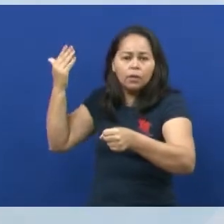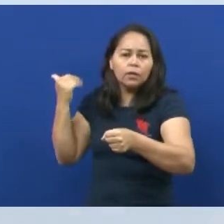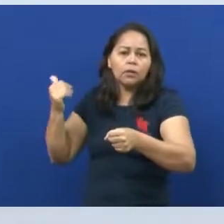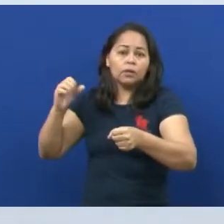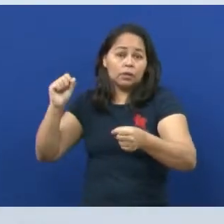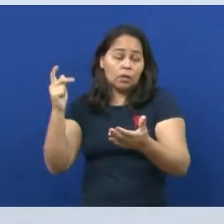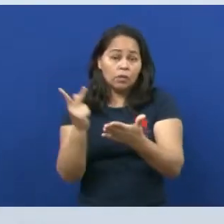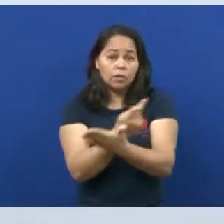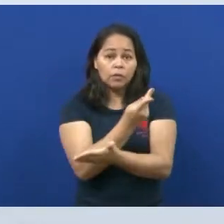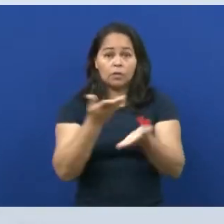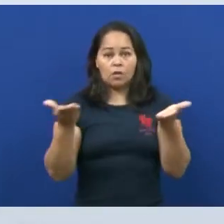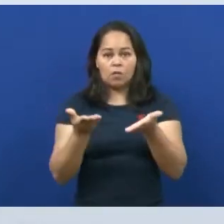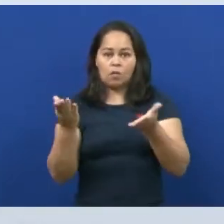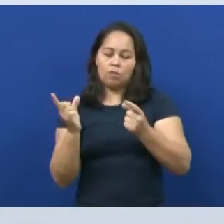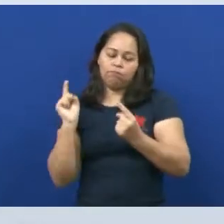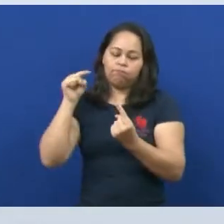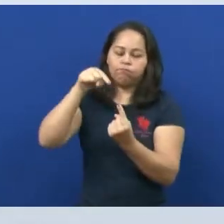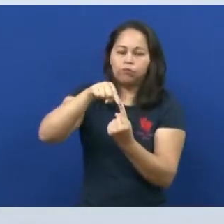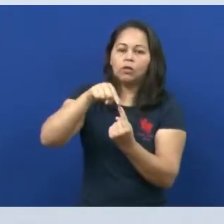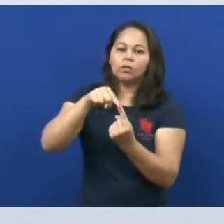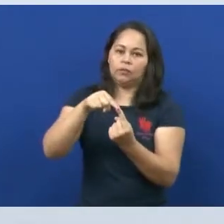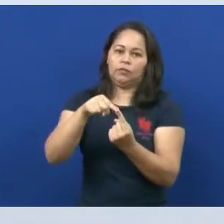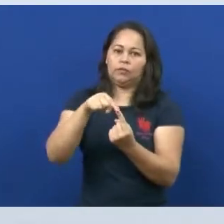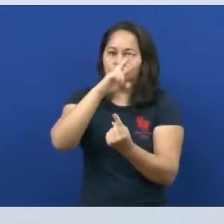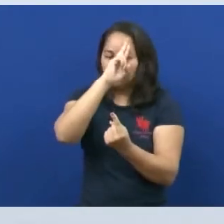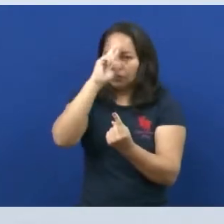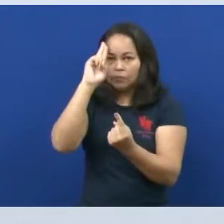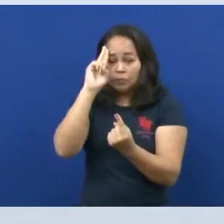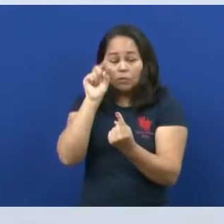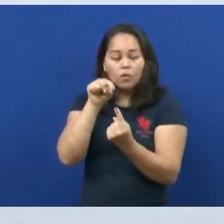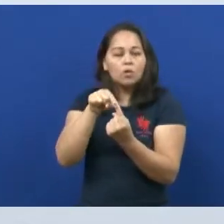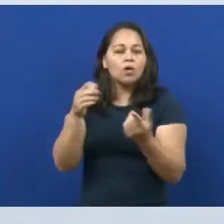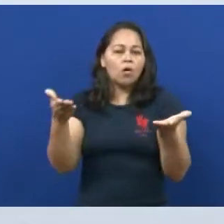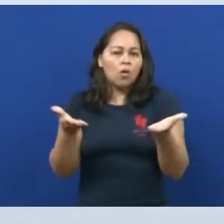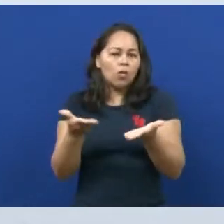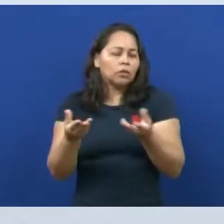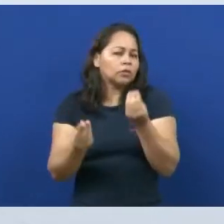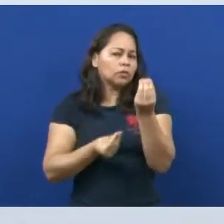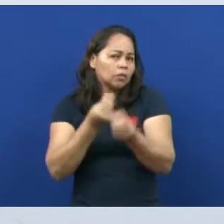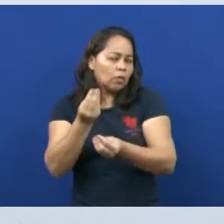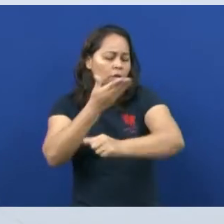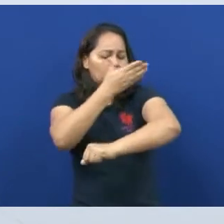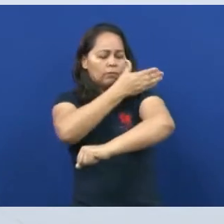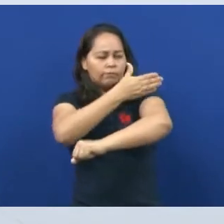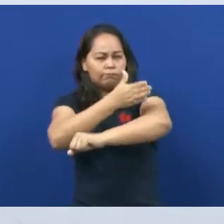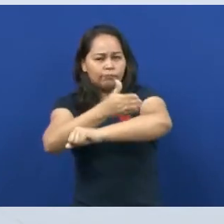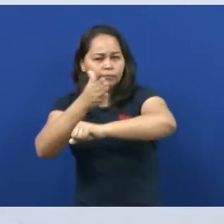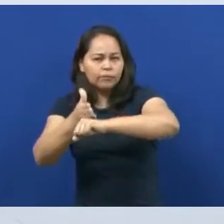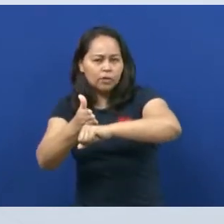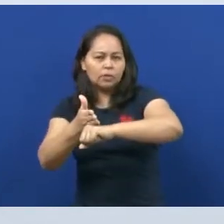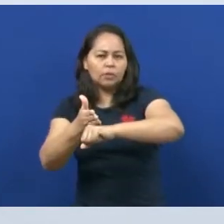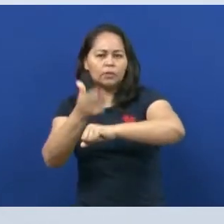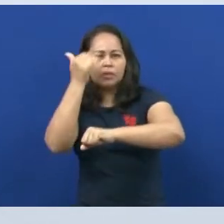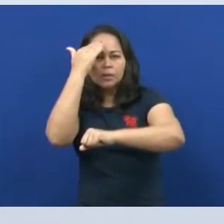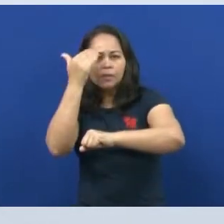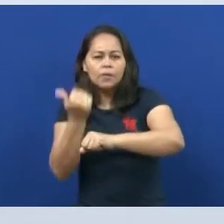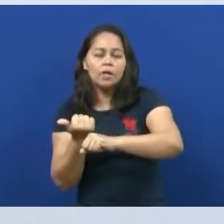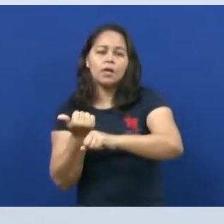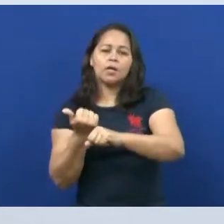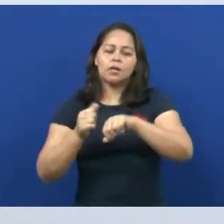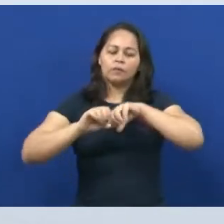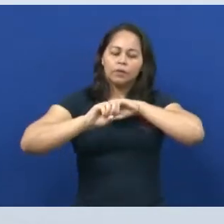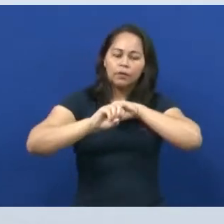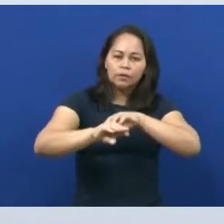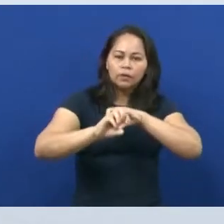considerados marcos históricos, e essa divisão ela foi feita justamente para o fim didático, para que